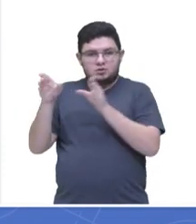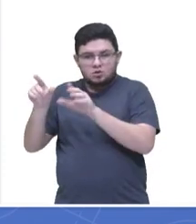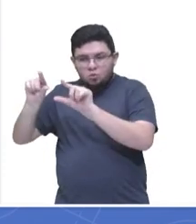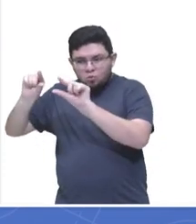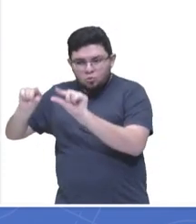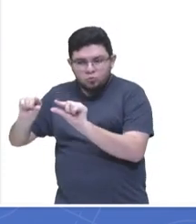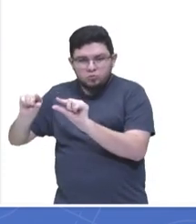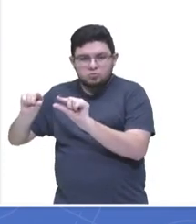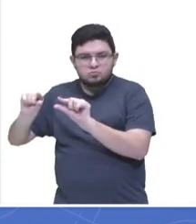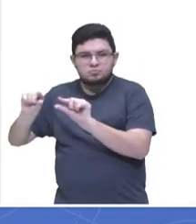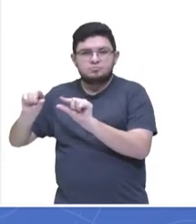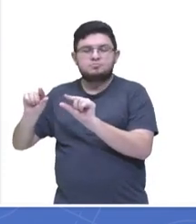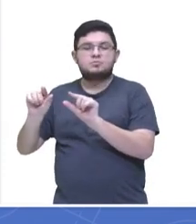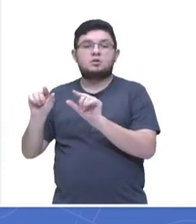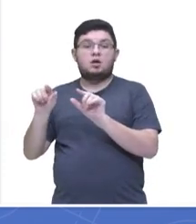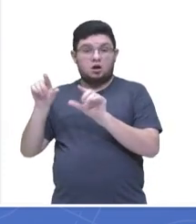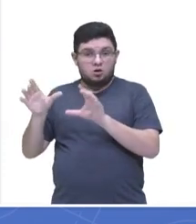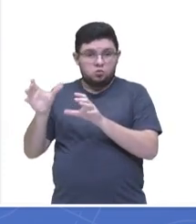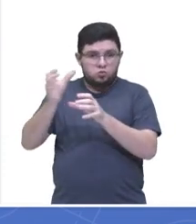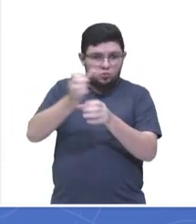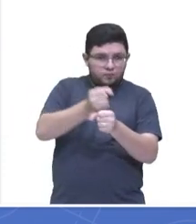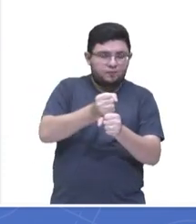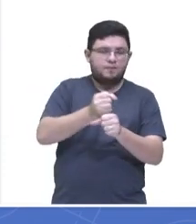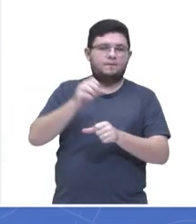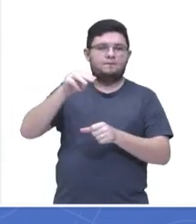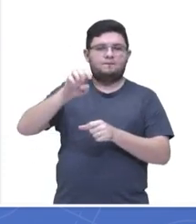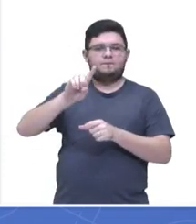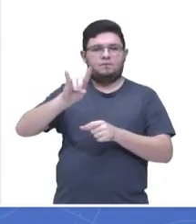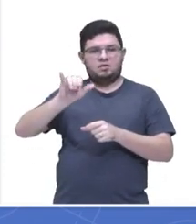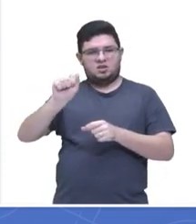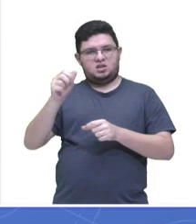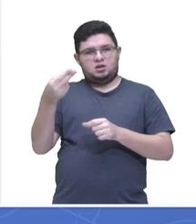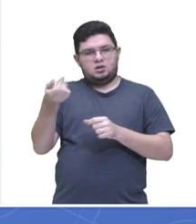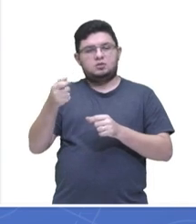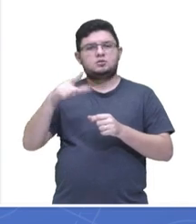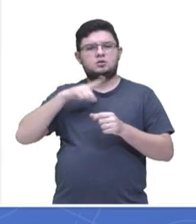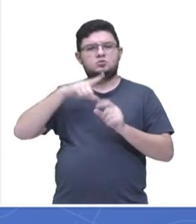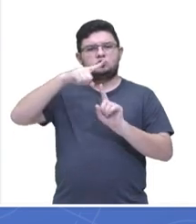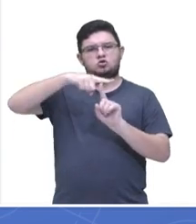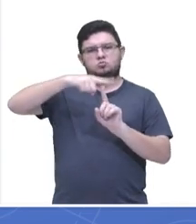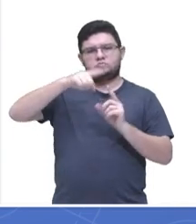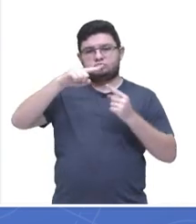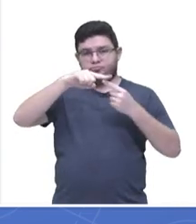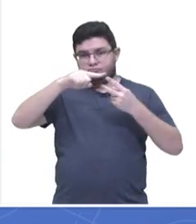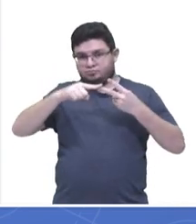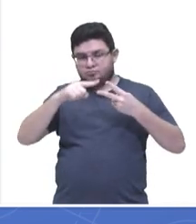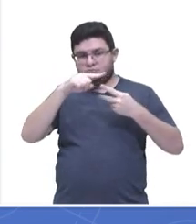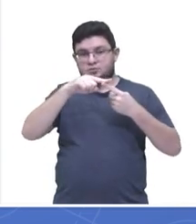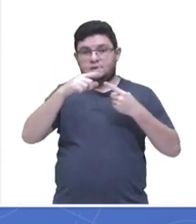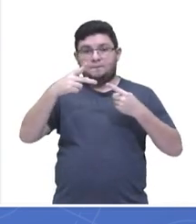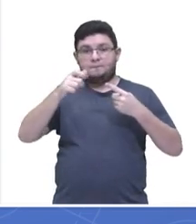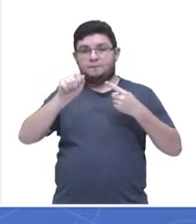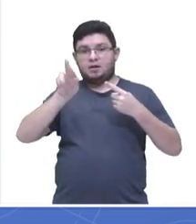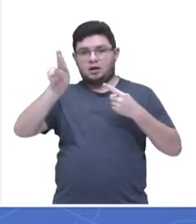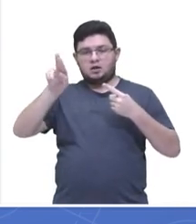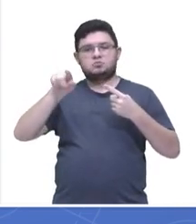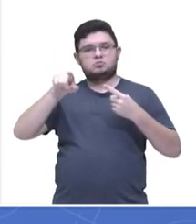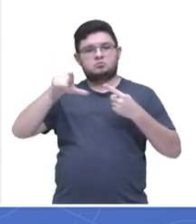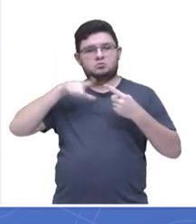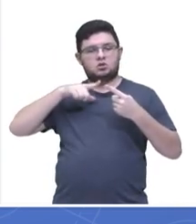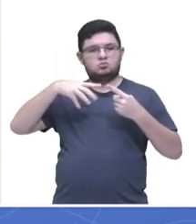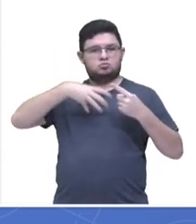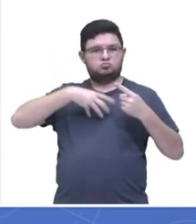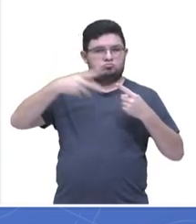calcular a mediana. E nós temos dois tipos de mediana, tá? Quando a quantidade é par, você resolve de uma maneira